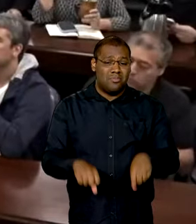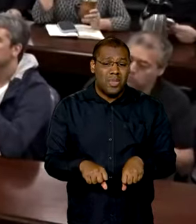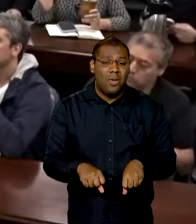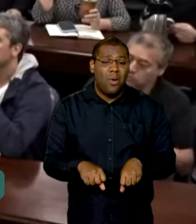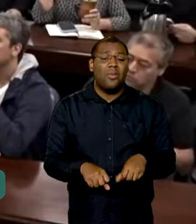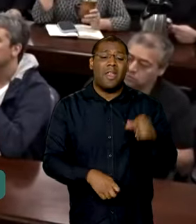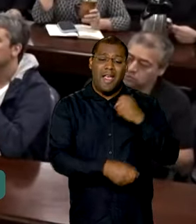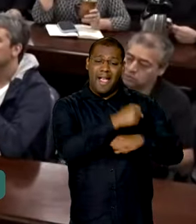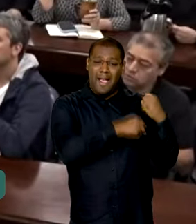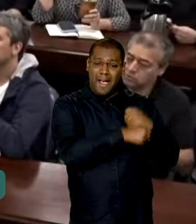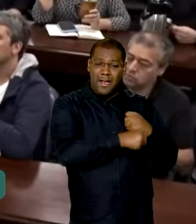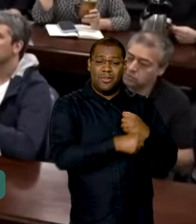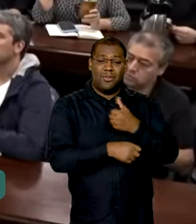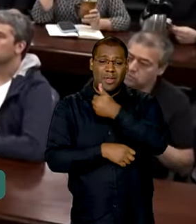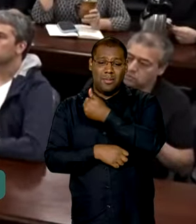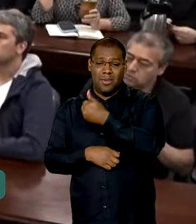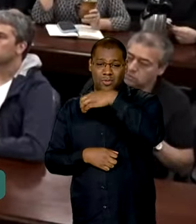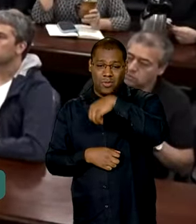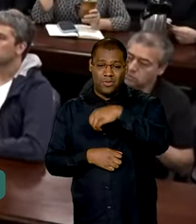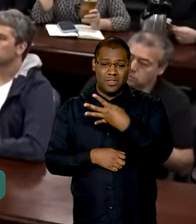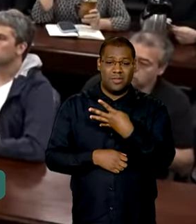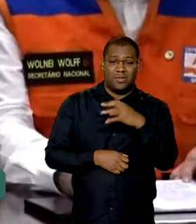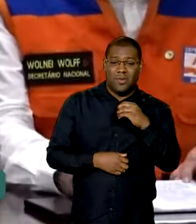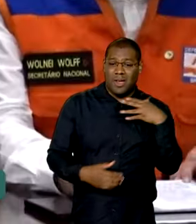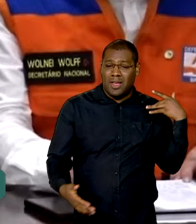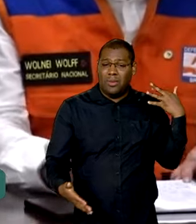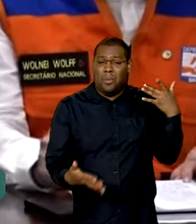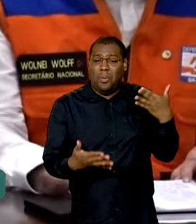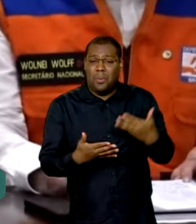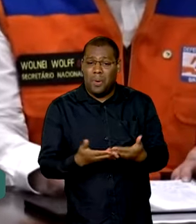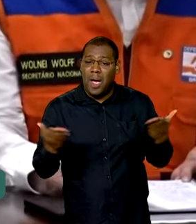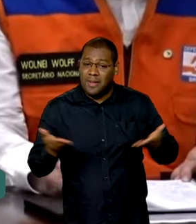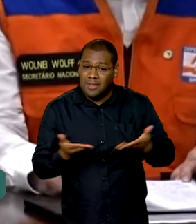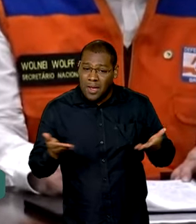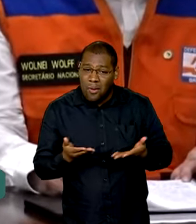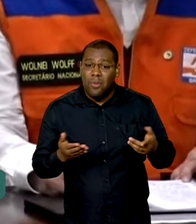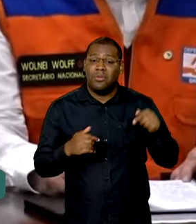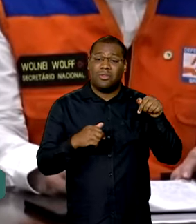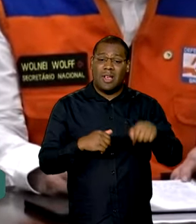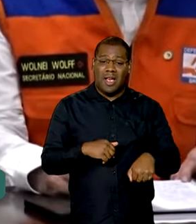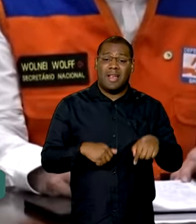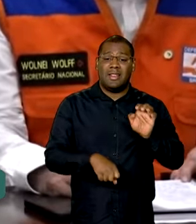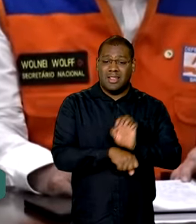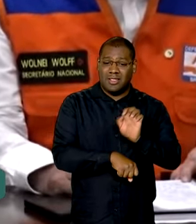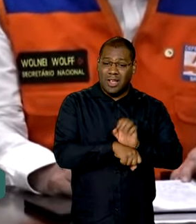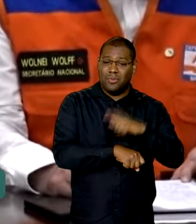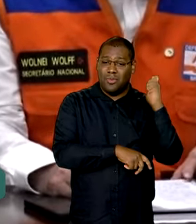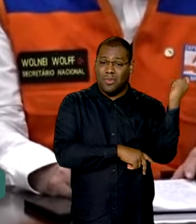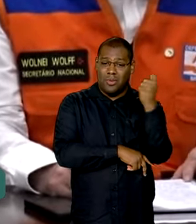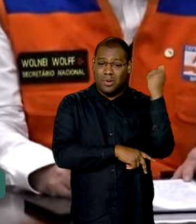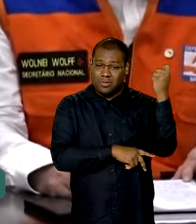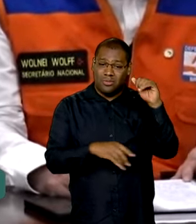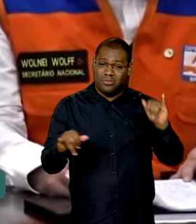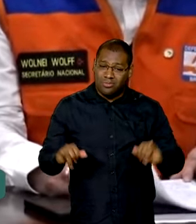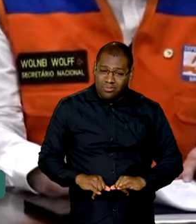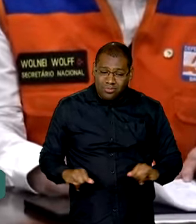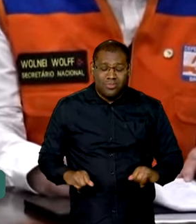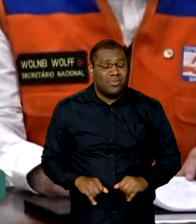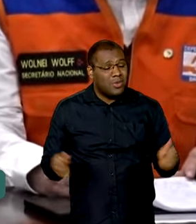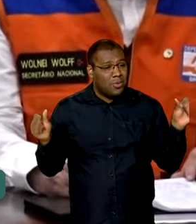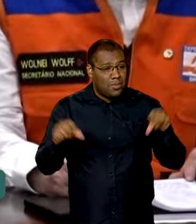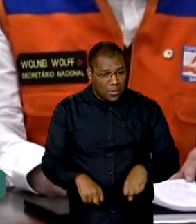de 40. Isso, por si só, já demonstra o quanto nós, autoridades, que somos o que